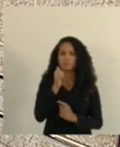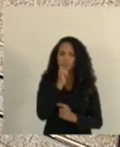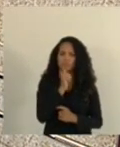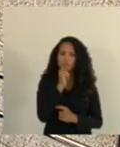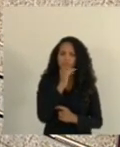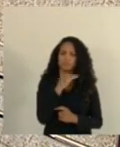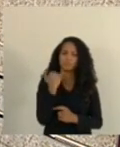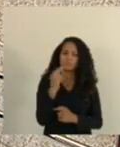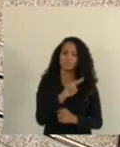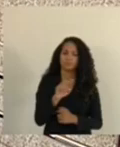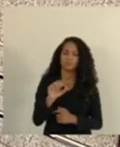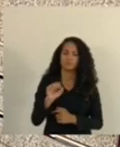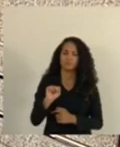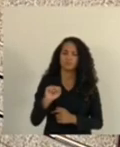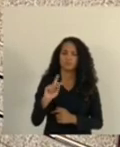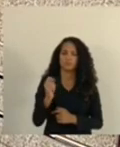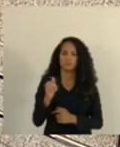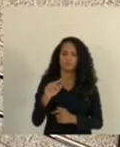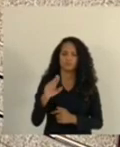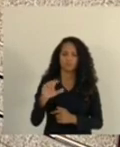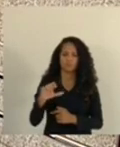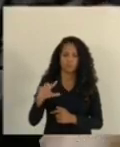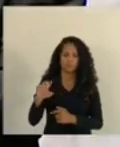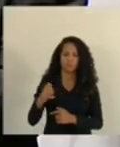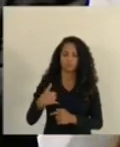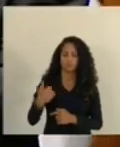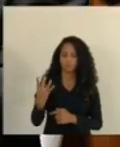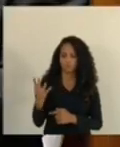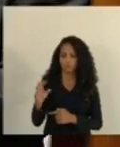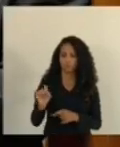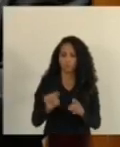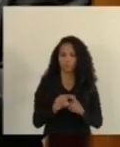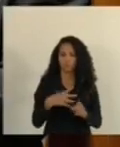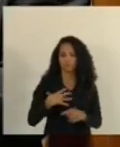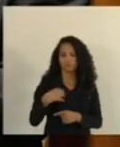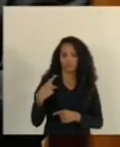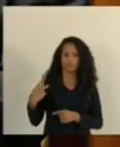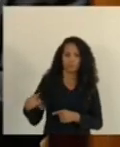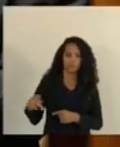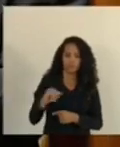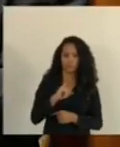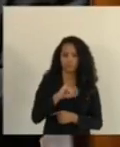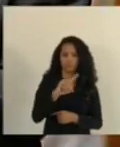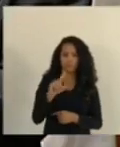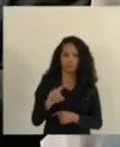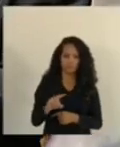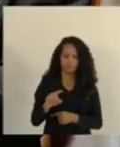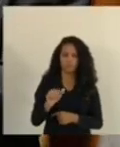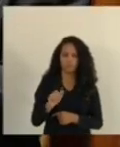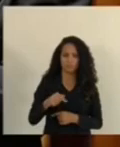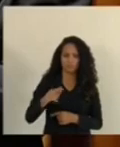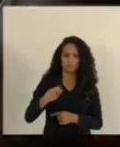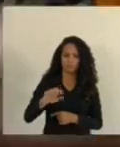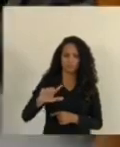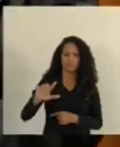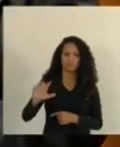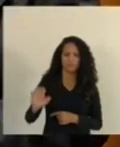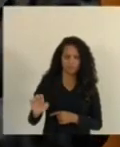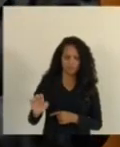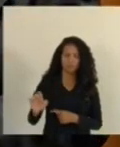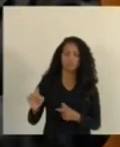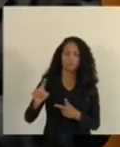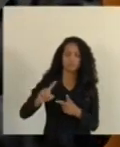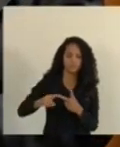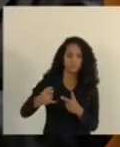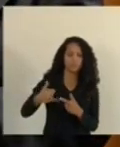Demis Gonçalves, 40 anos, e sua filha, Isaquiele Júnia Gonçalves de Araújo,